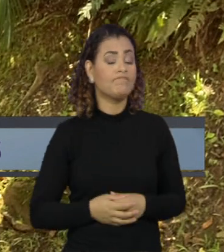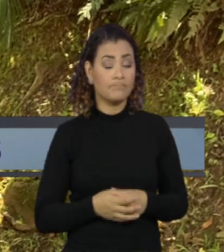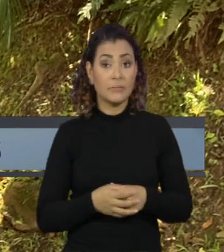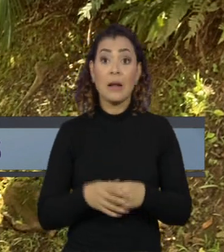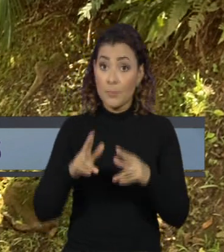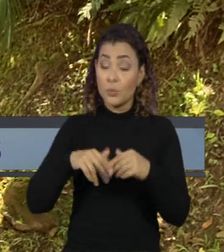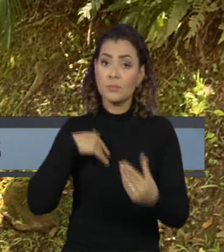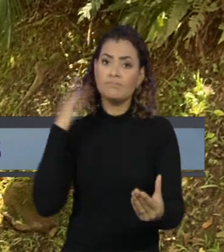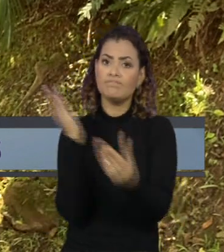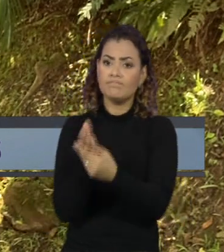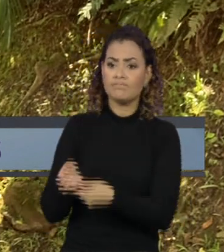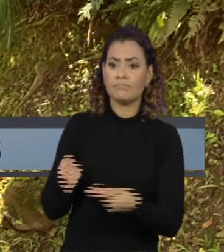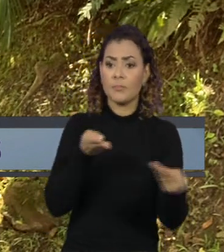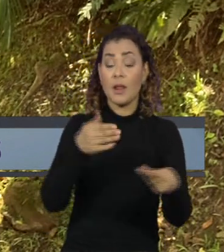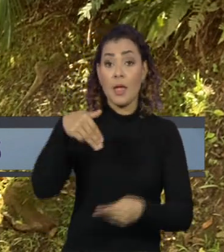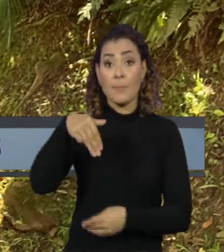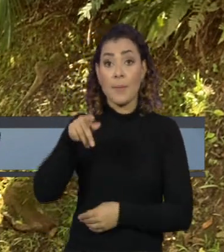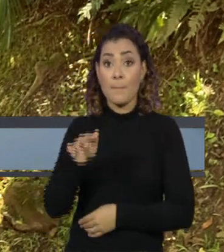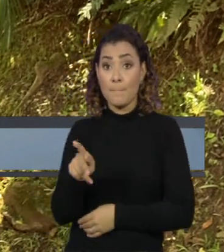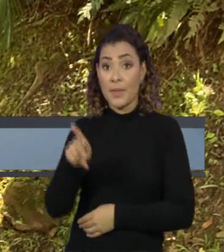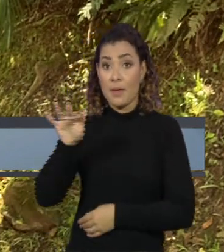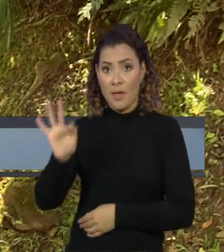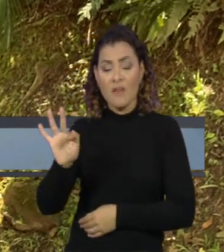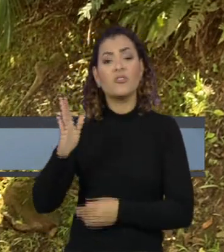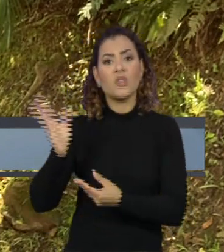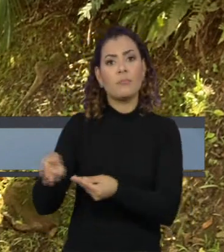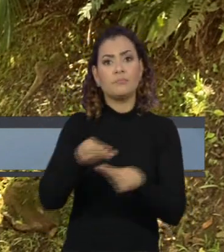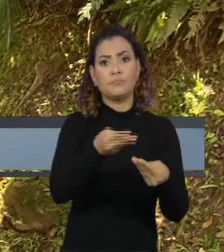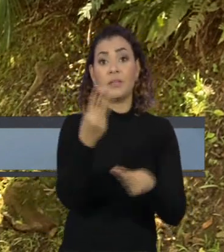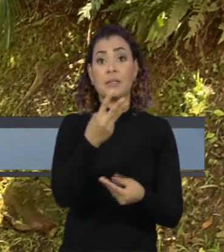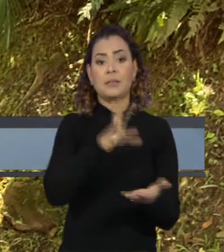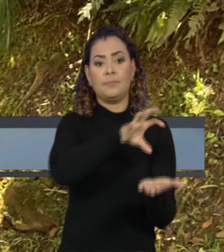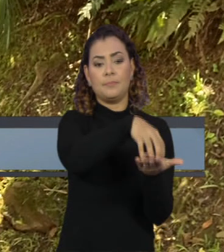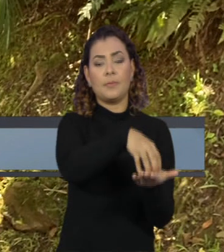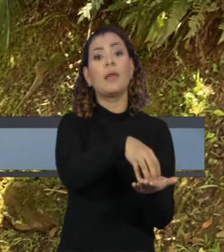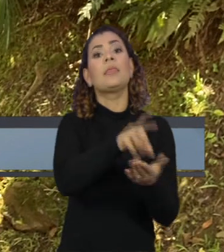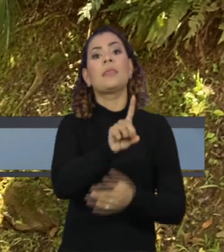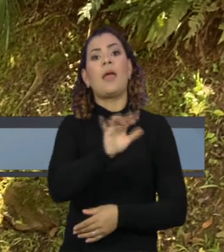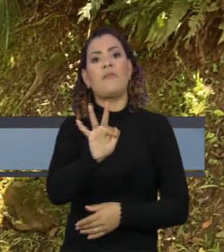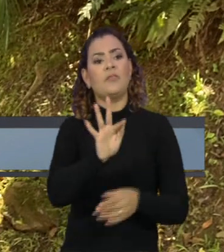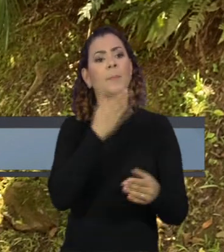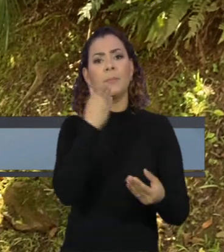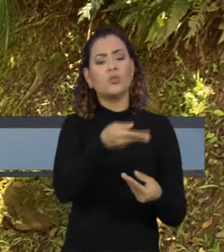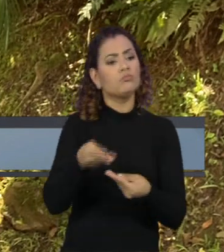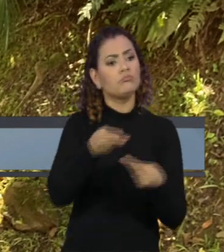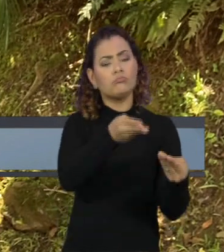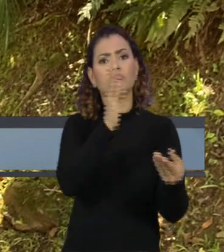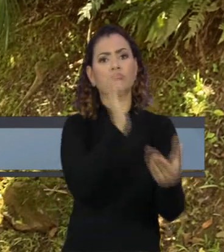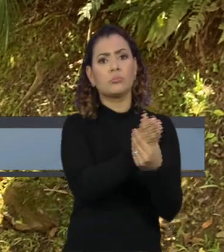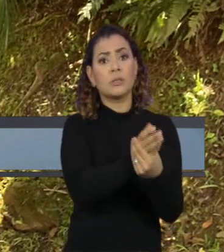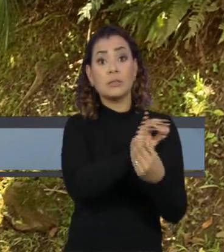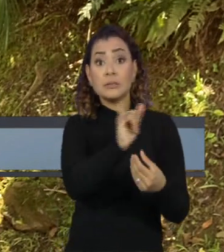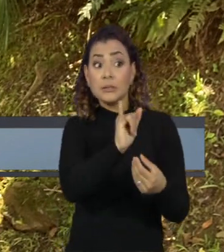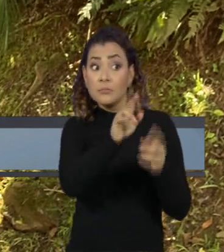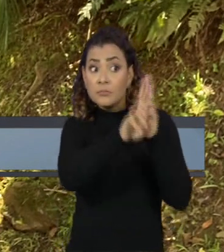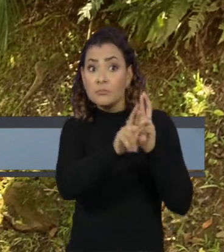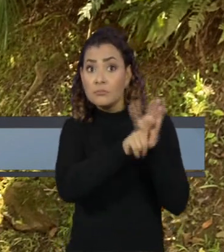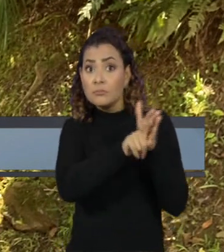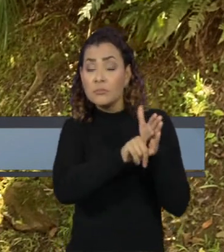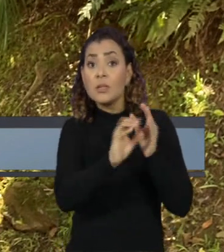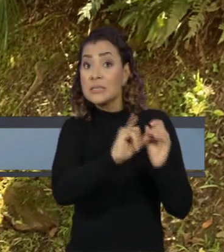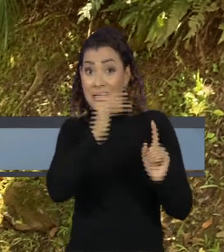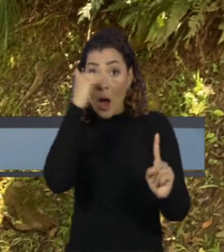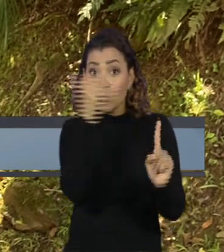aberta pelo MPF foi enviada à terceira vara federal do Distrito Federal, que vai decidir se Weintraub será réu. Se houver